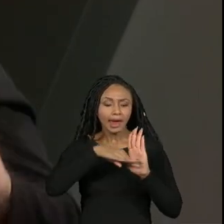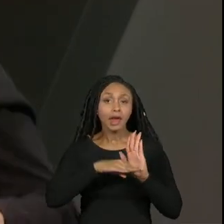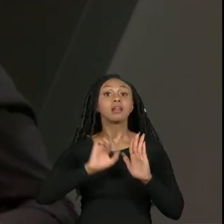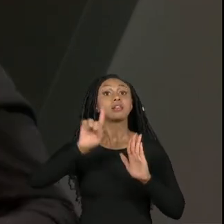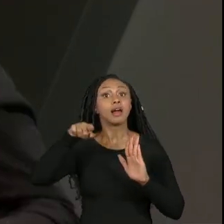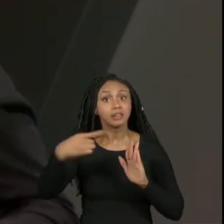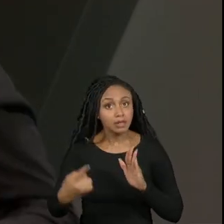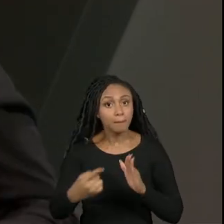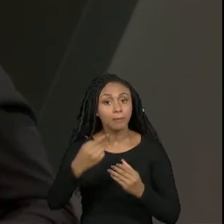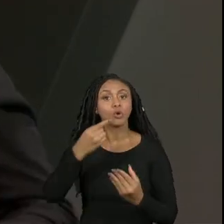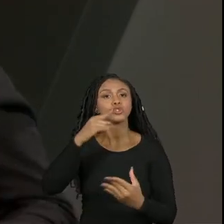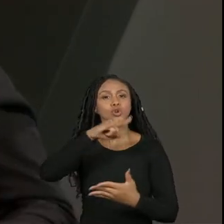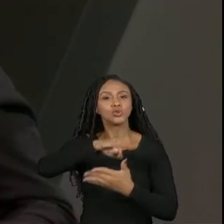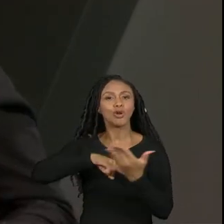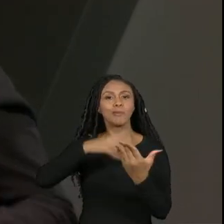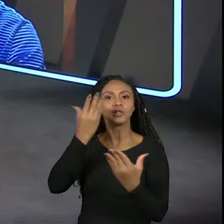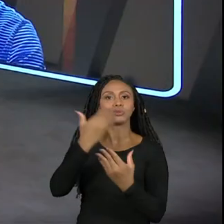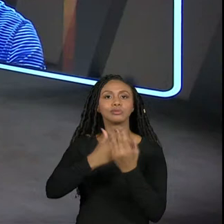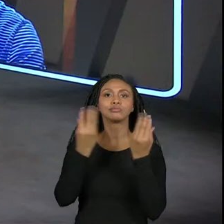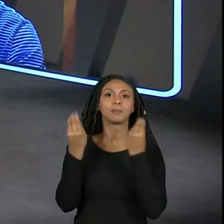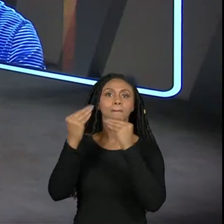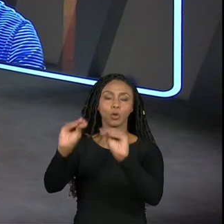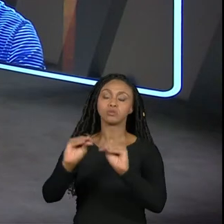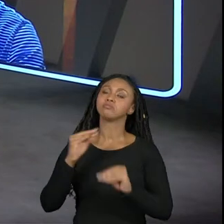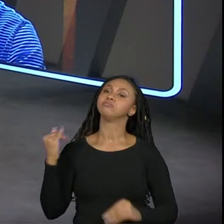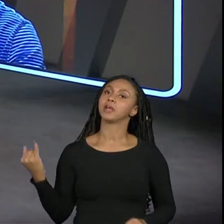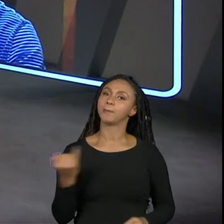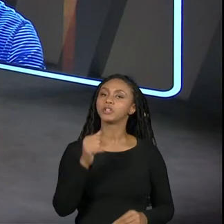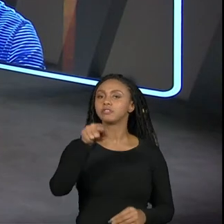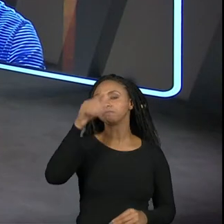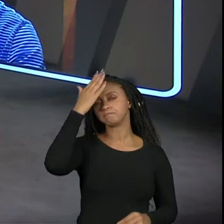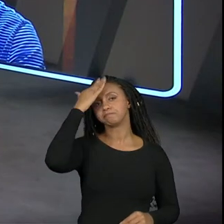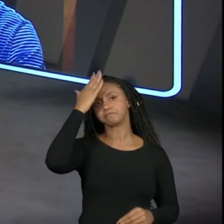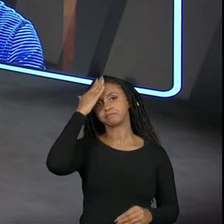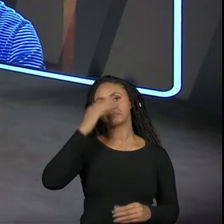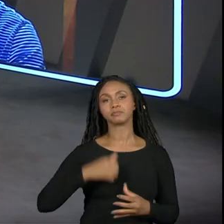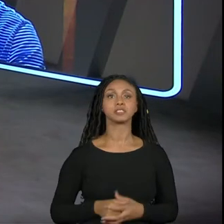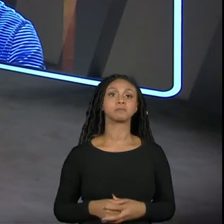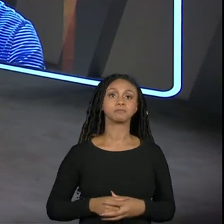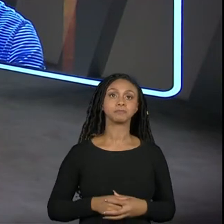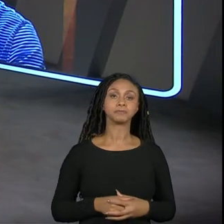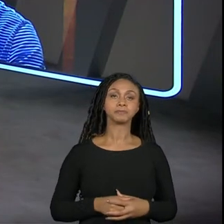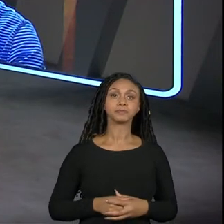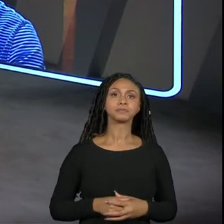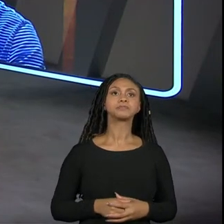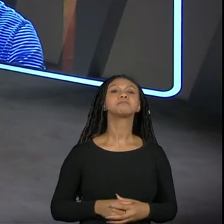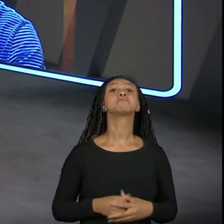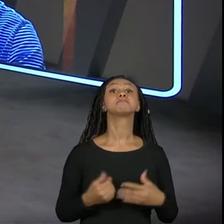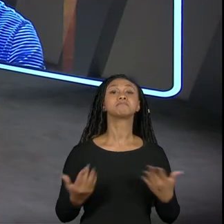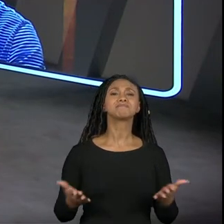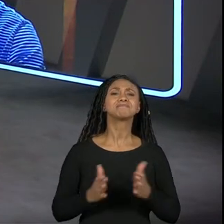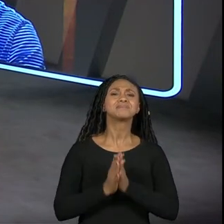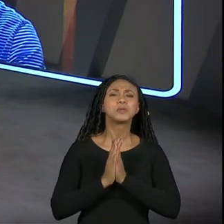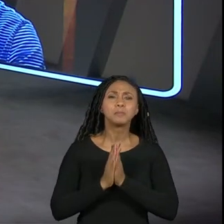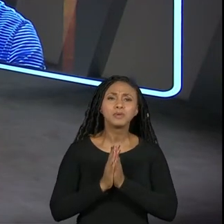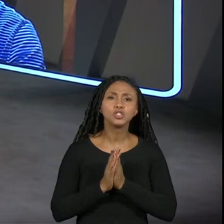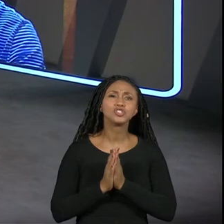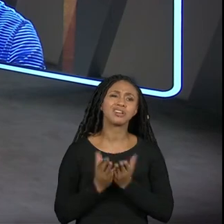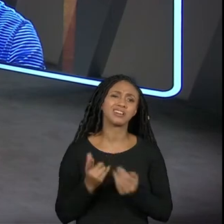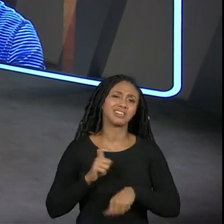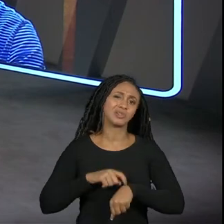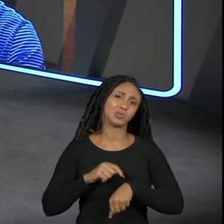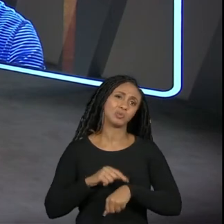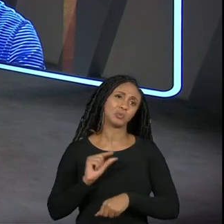importante aí de reforçar eu acho que são essas duas coisas que eu queria reforçar eu queria pedir Simone como a gente tem